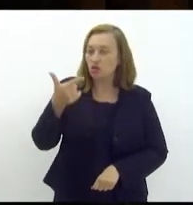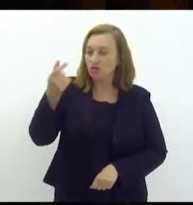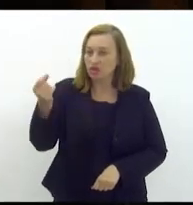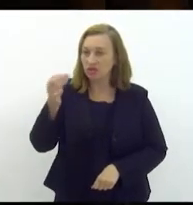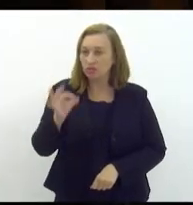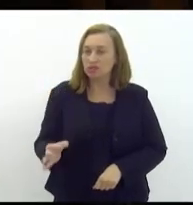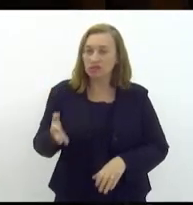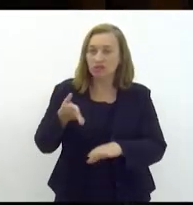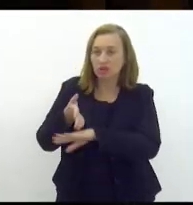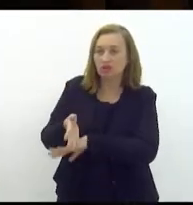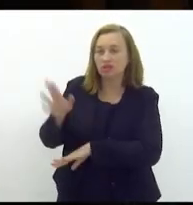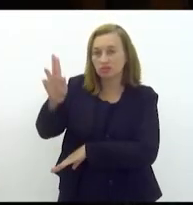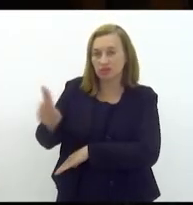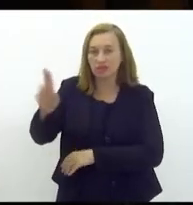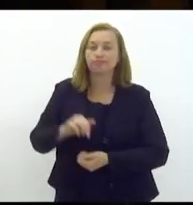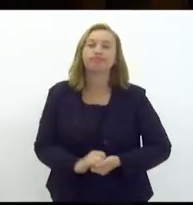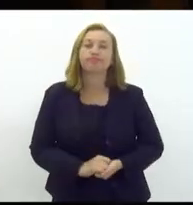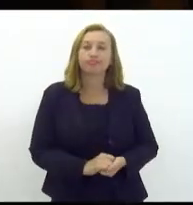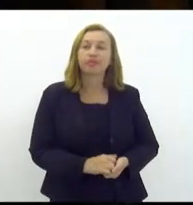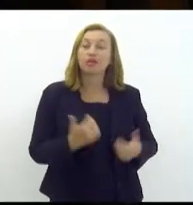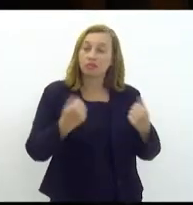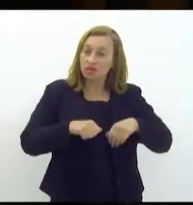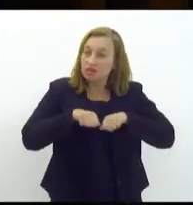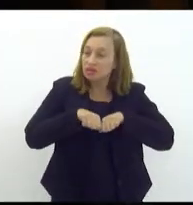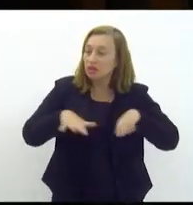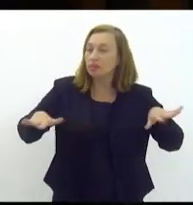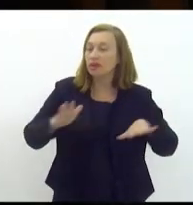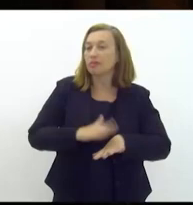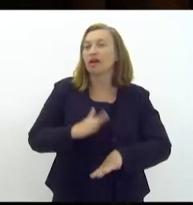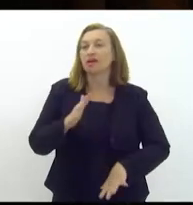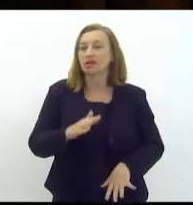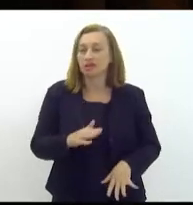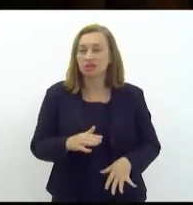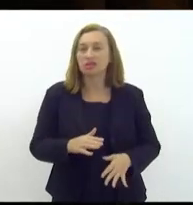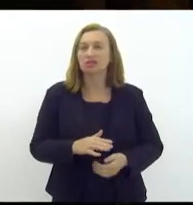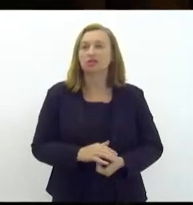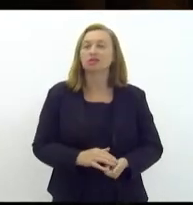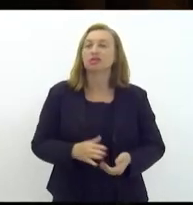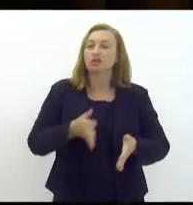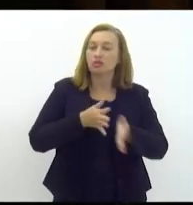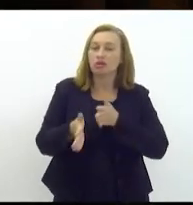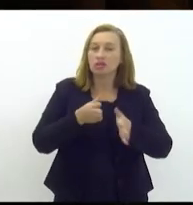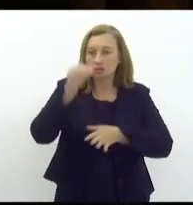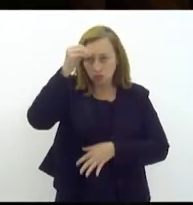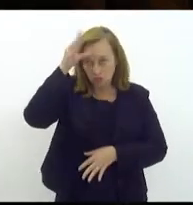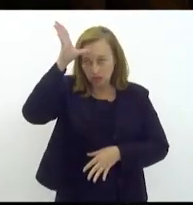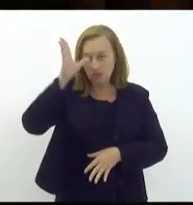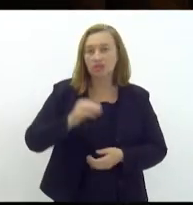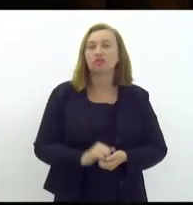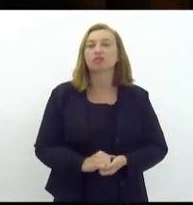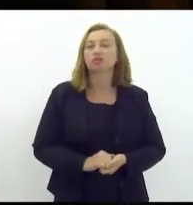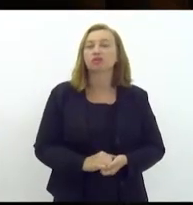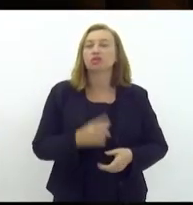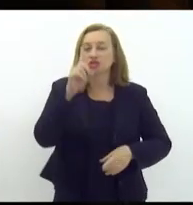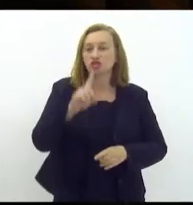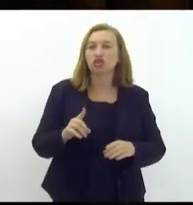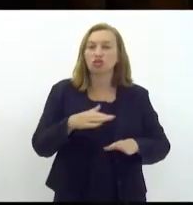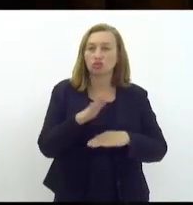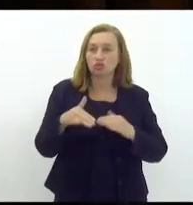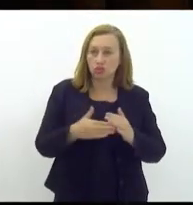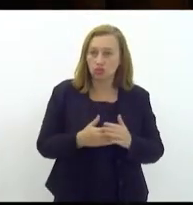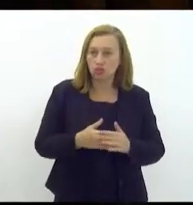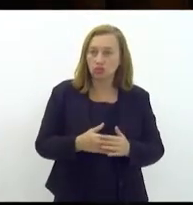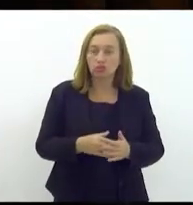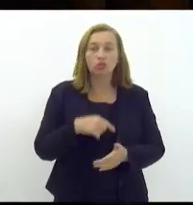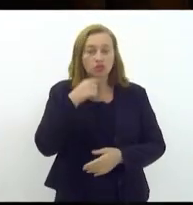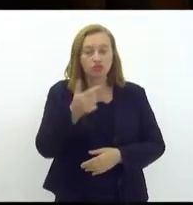% entram na universidade nós temos que ampliar esse gargalo nós temos que fazer com que o acesso ao conhecimento seja direito de todos e